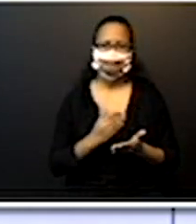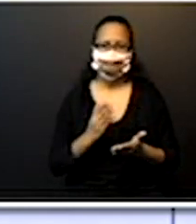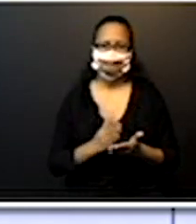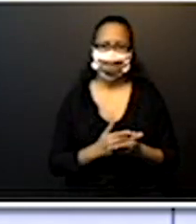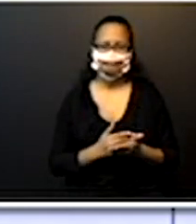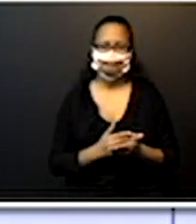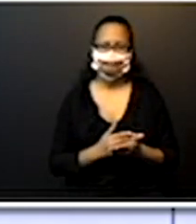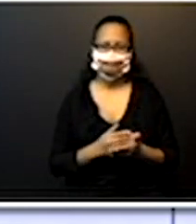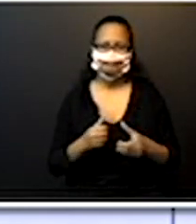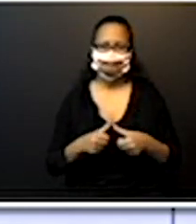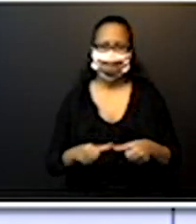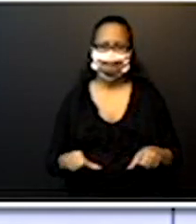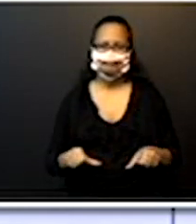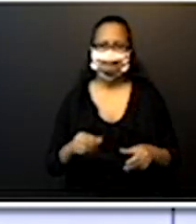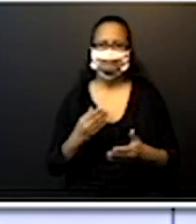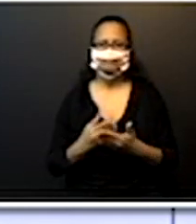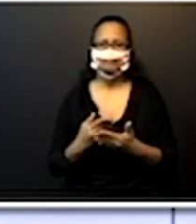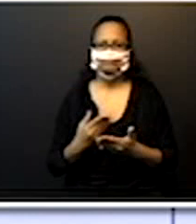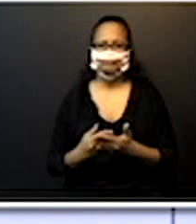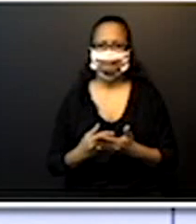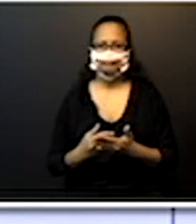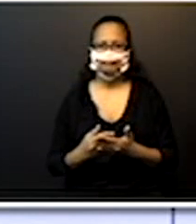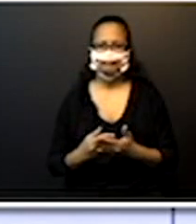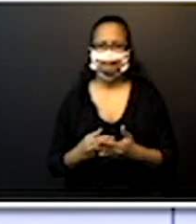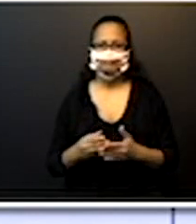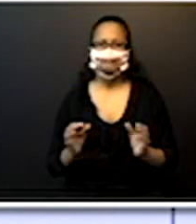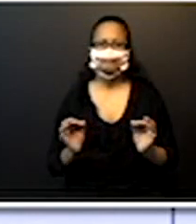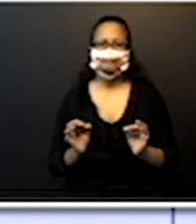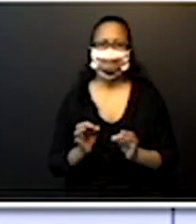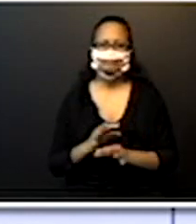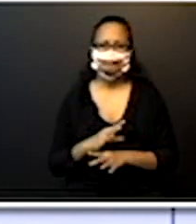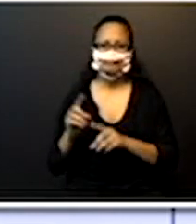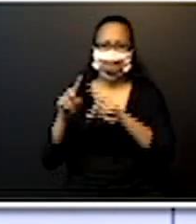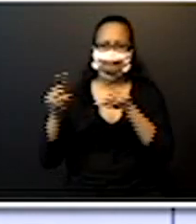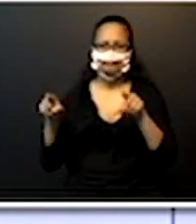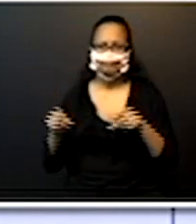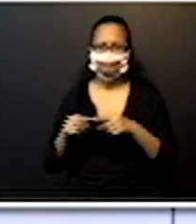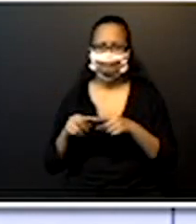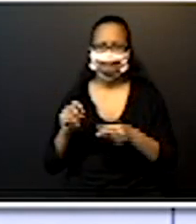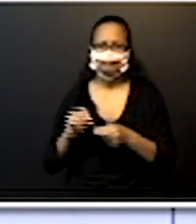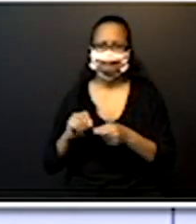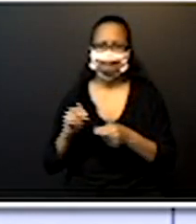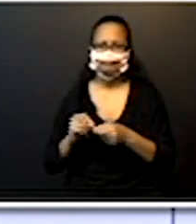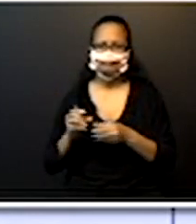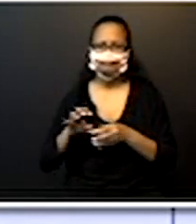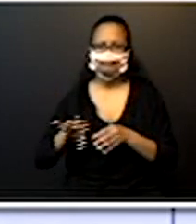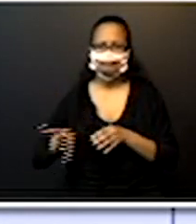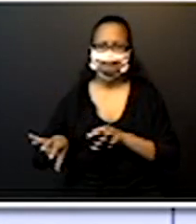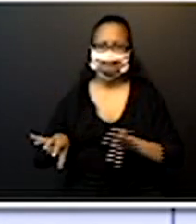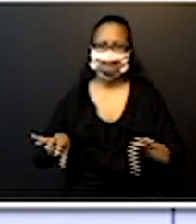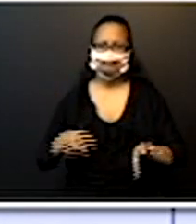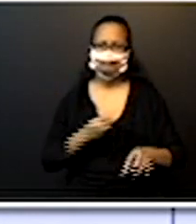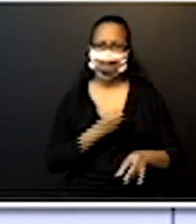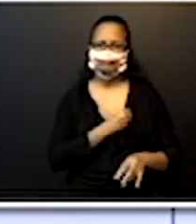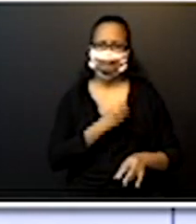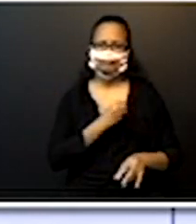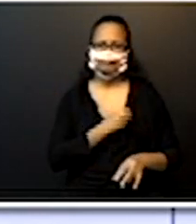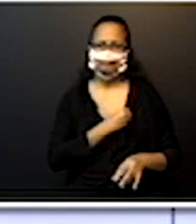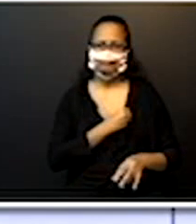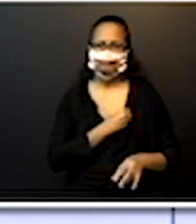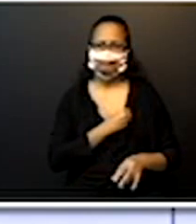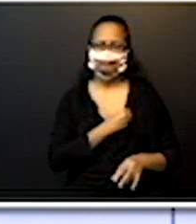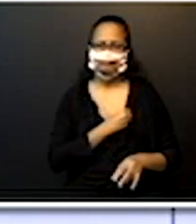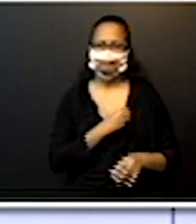o quadro fazendo as decomposições dos valores. Nós vamos